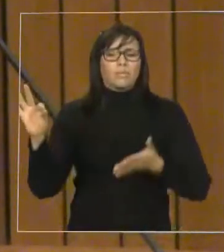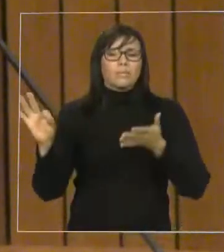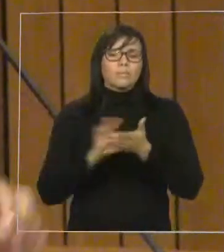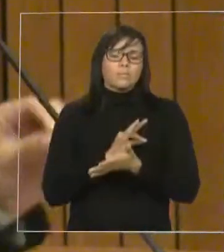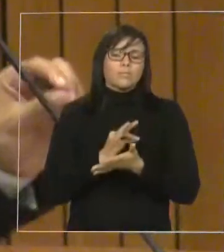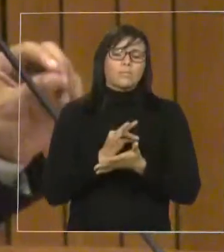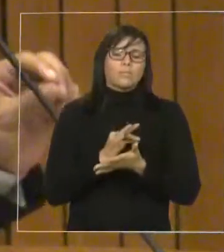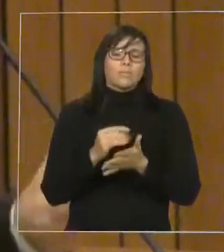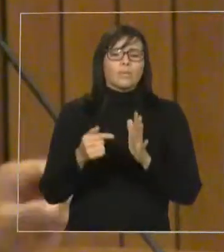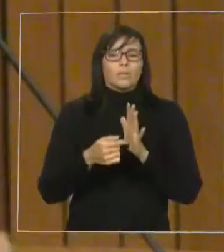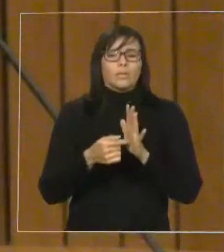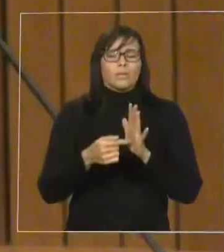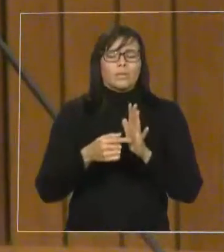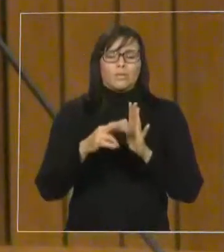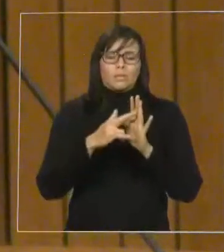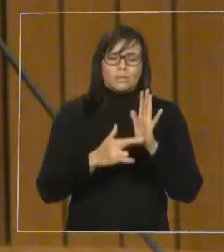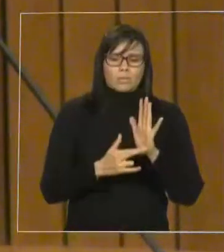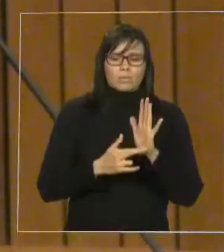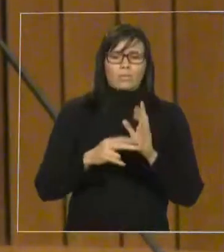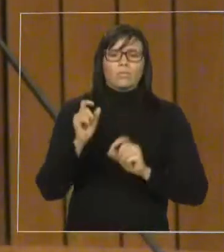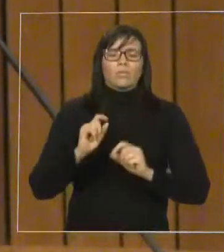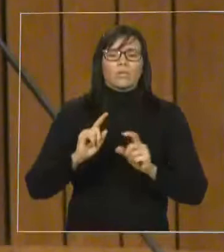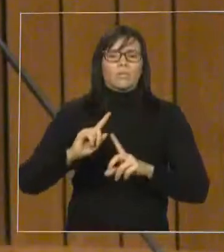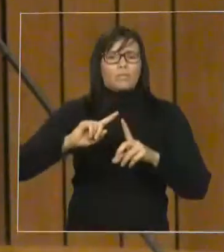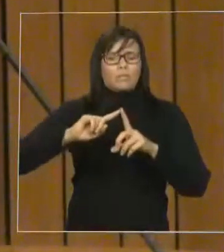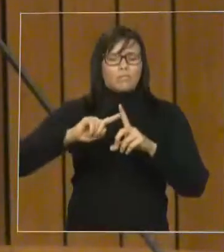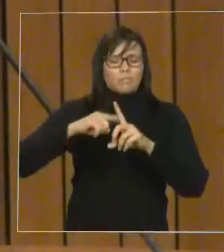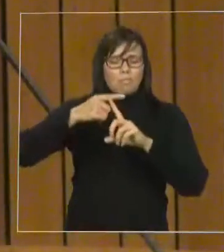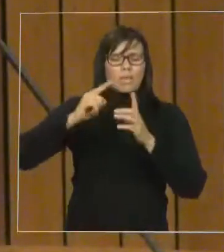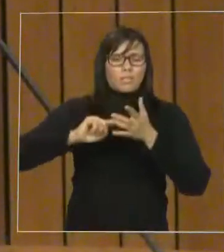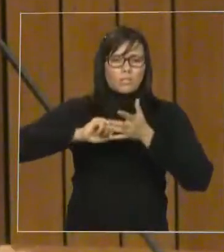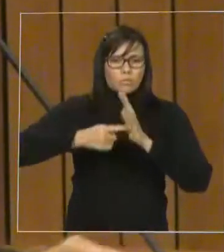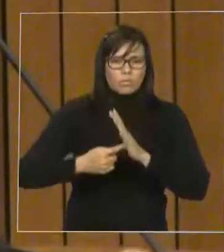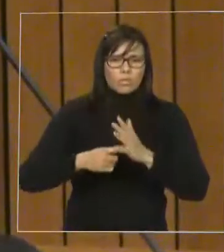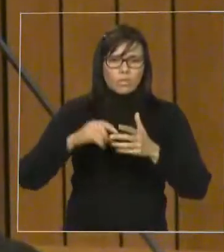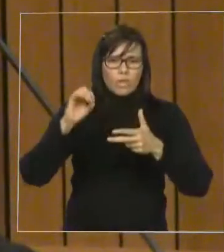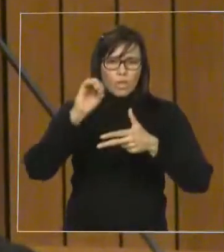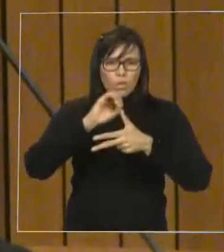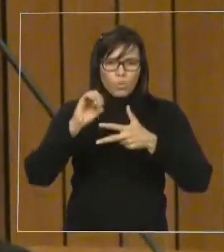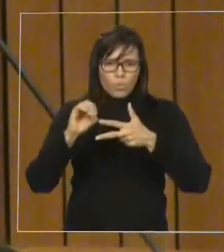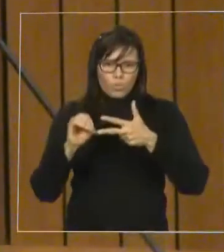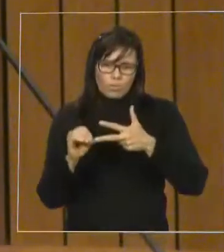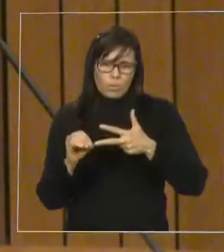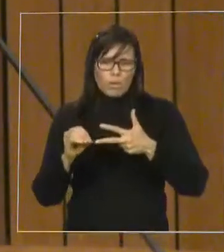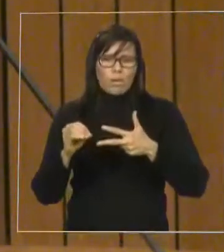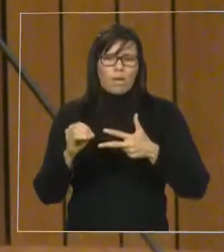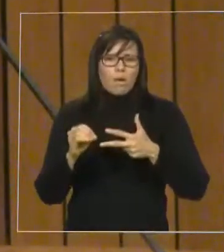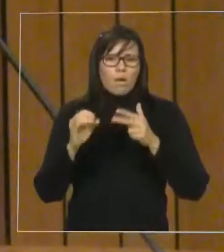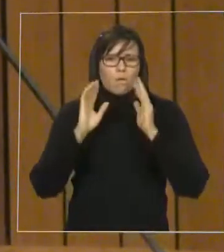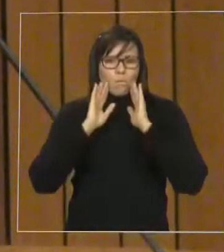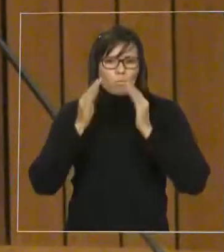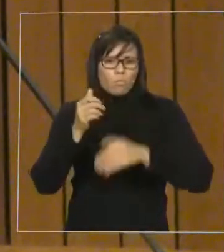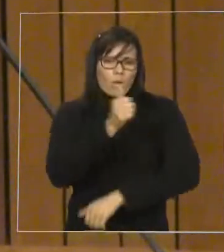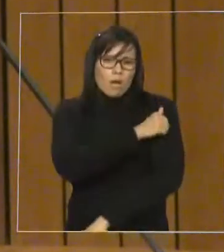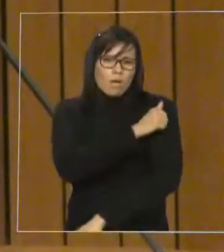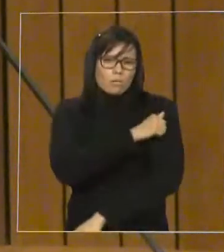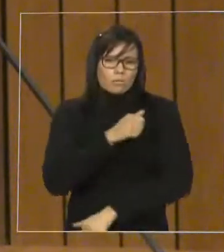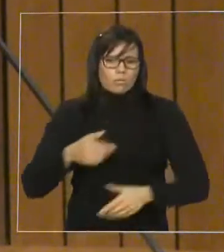resolução de bonificação de 20% para os alunos maranhenses. Então, estavam presentes